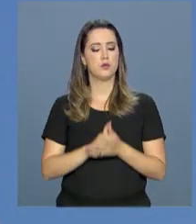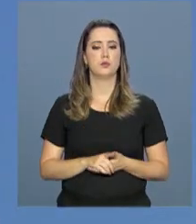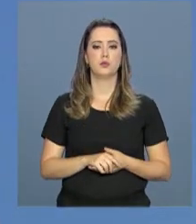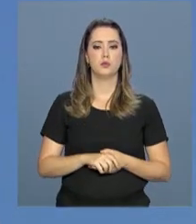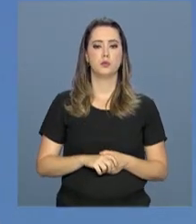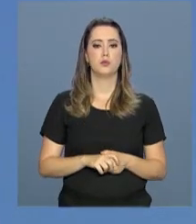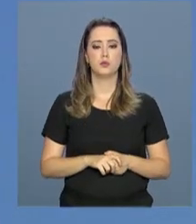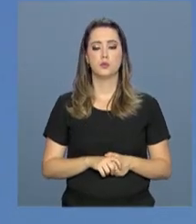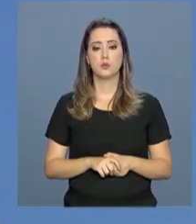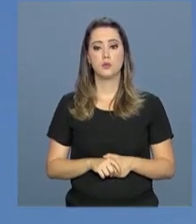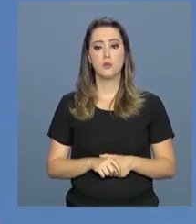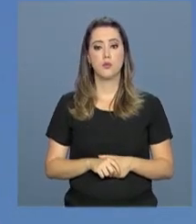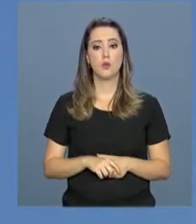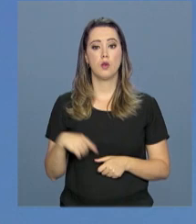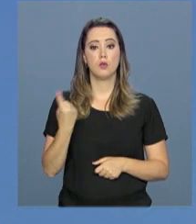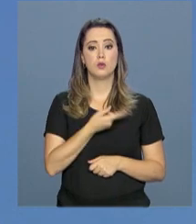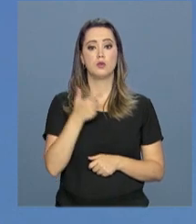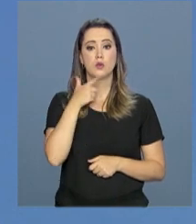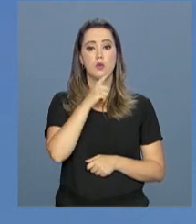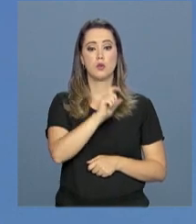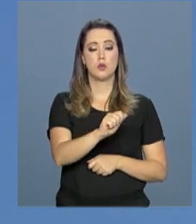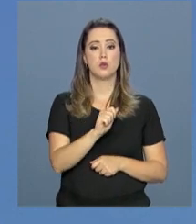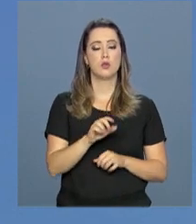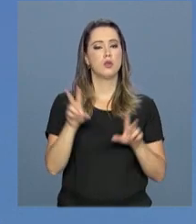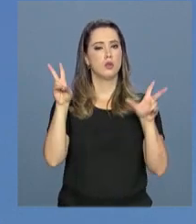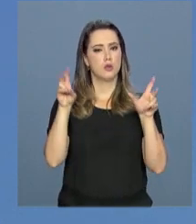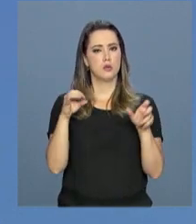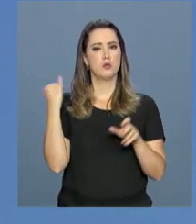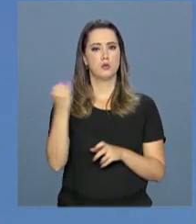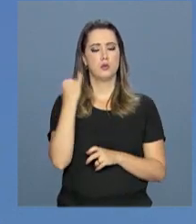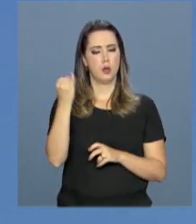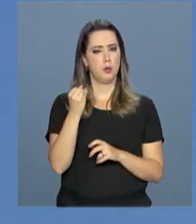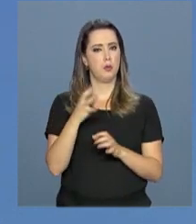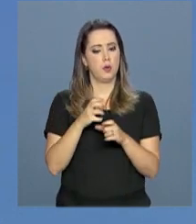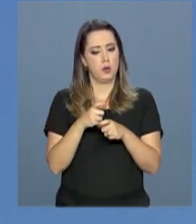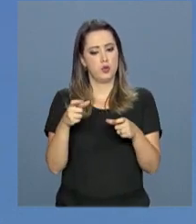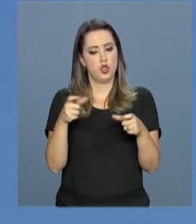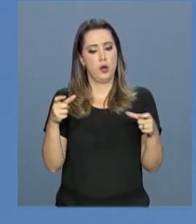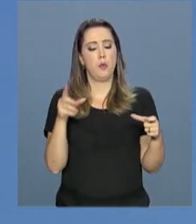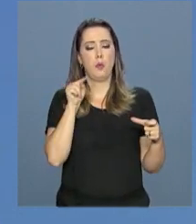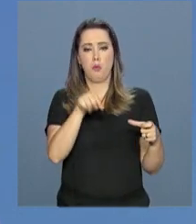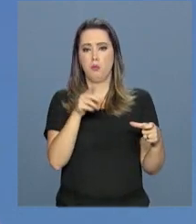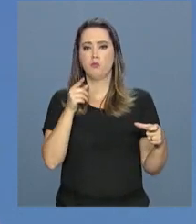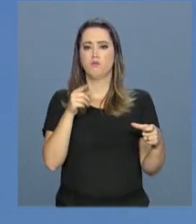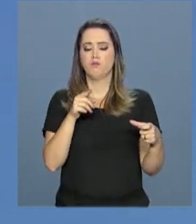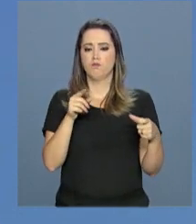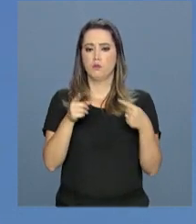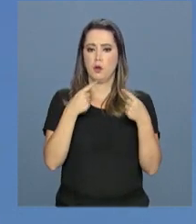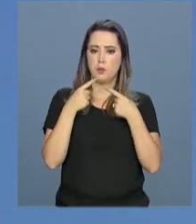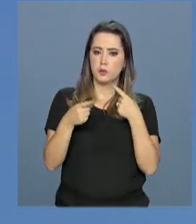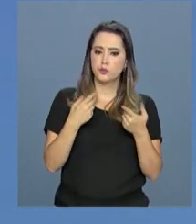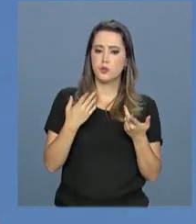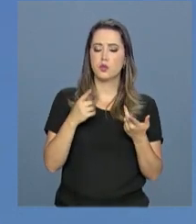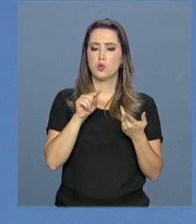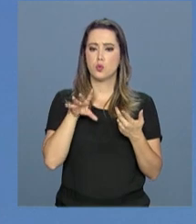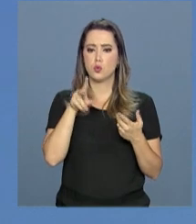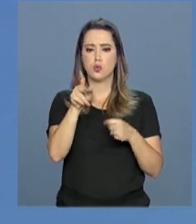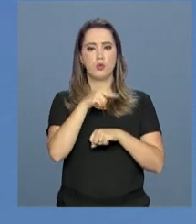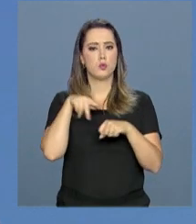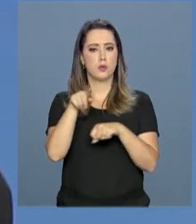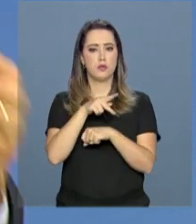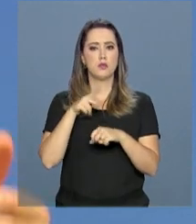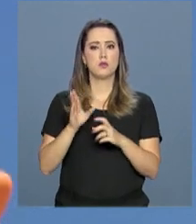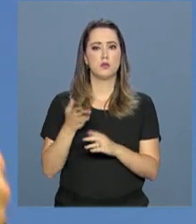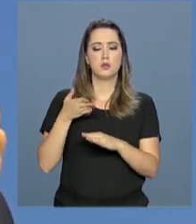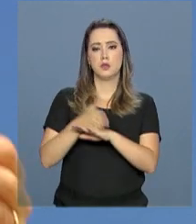conseguimos um tema suficientemente amplo para ter interesse de todos os países,